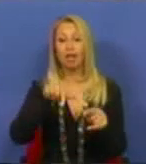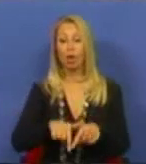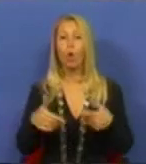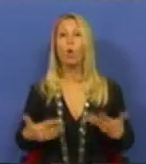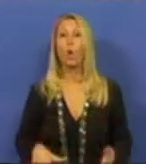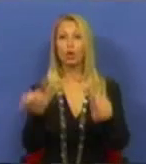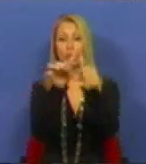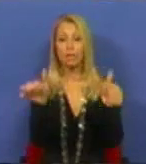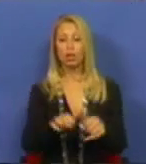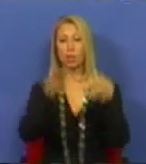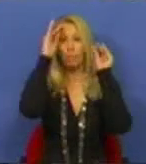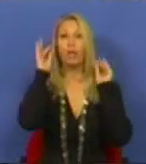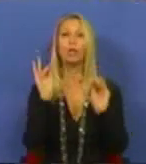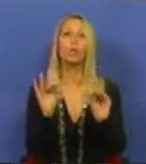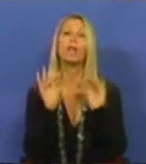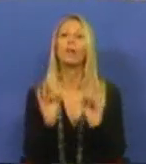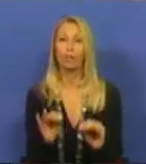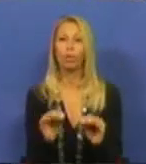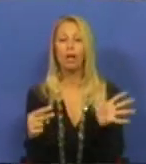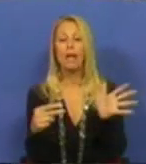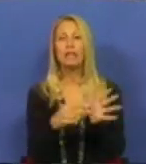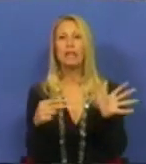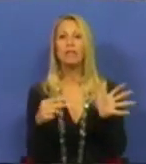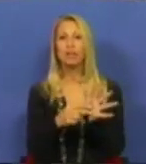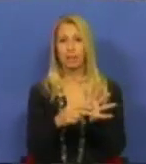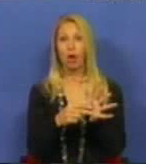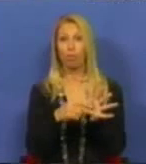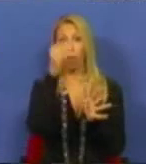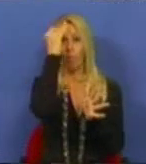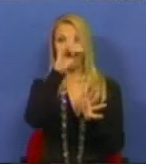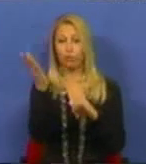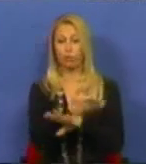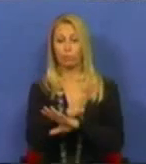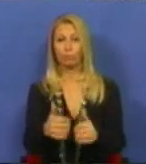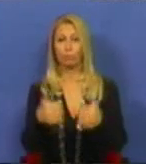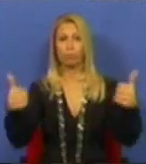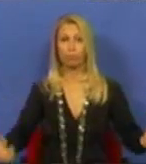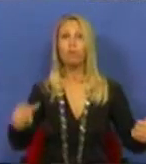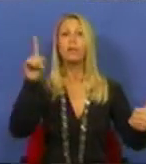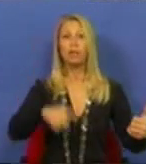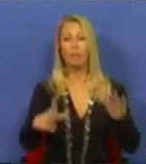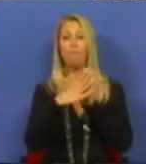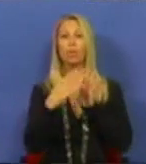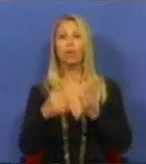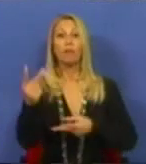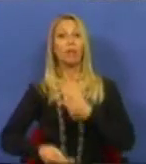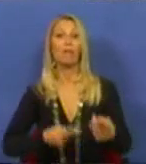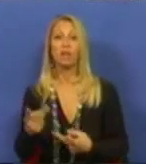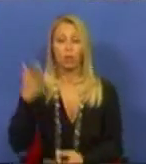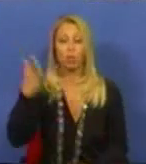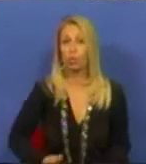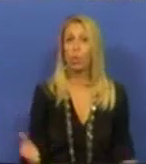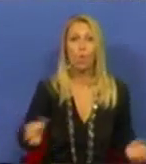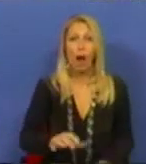sistema educativo, a divisão da carreira em duas categorias e um modelo de avaliação que é injusto e